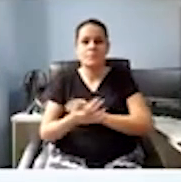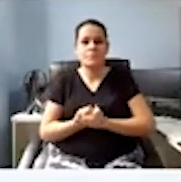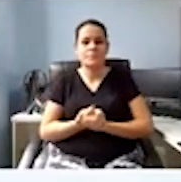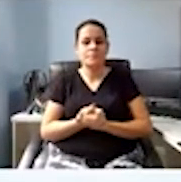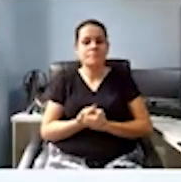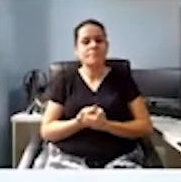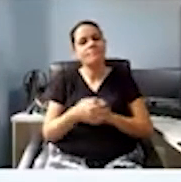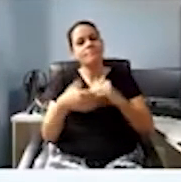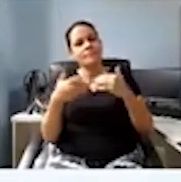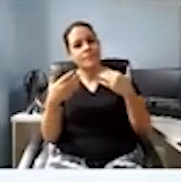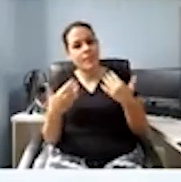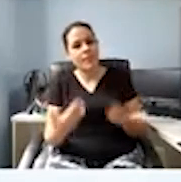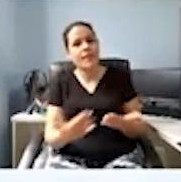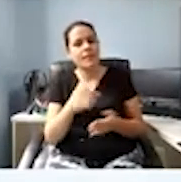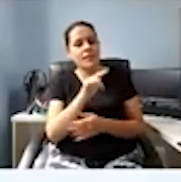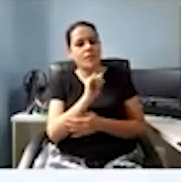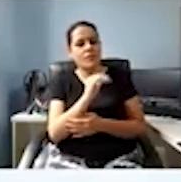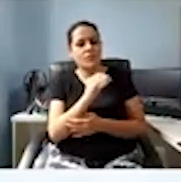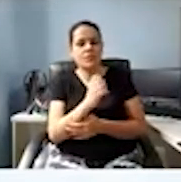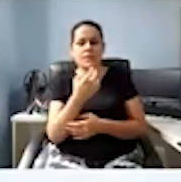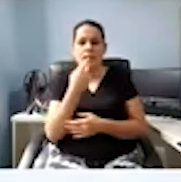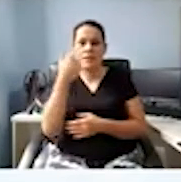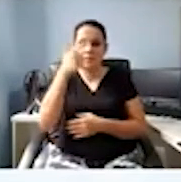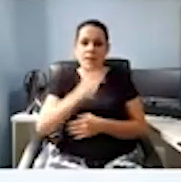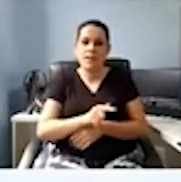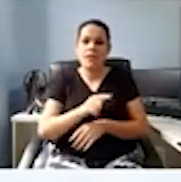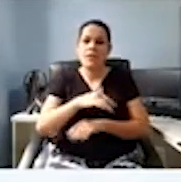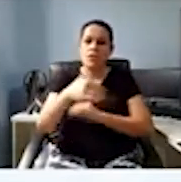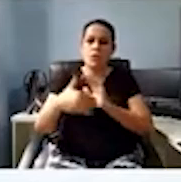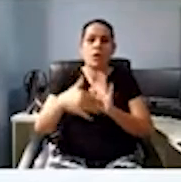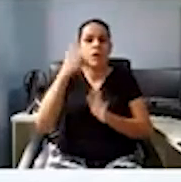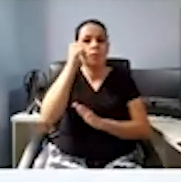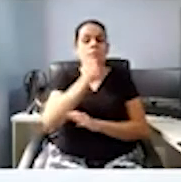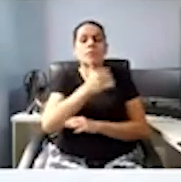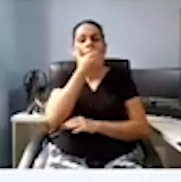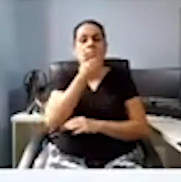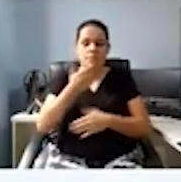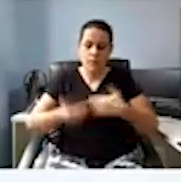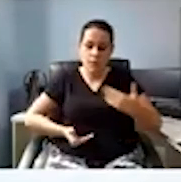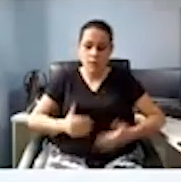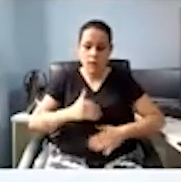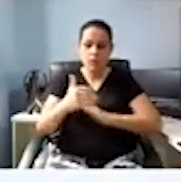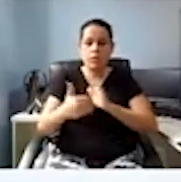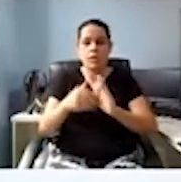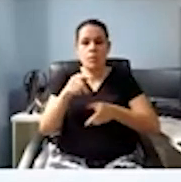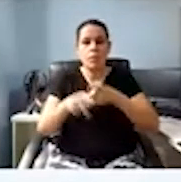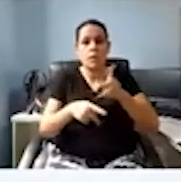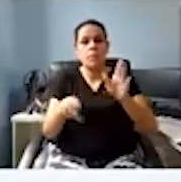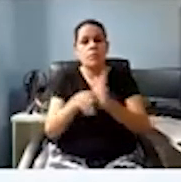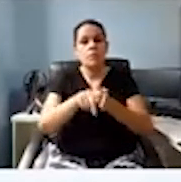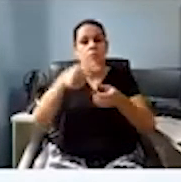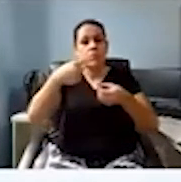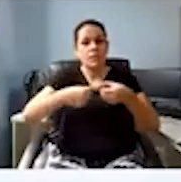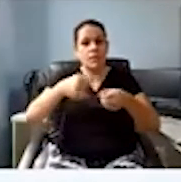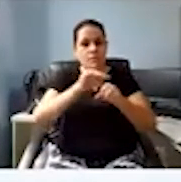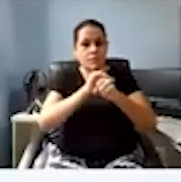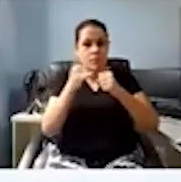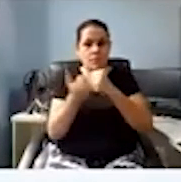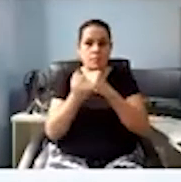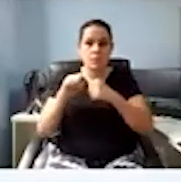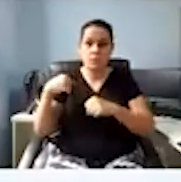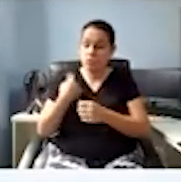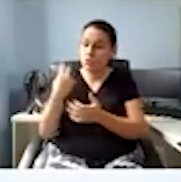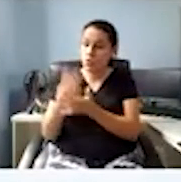Então, Gilson, eu queria reforçar, né, a todos os trabalhadores, a população do nosso município, a importância de continuar se